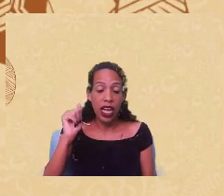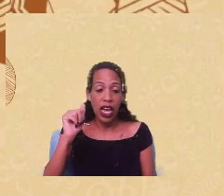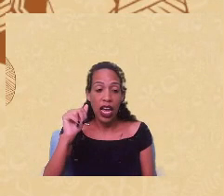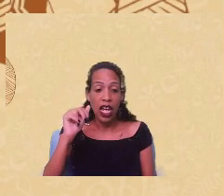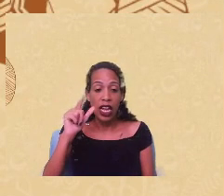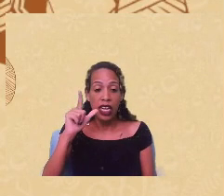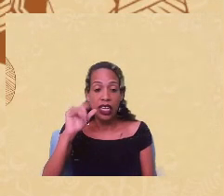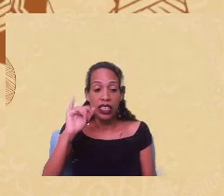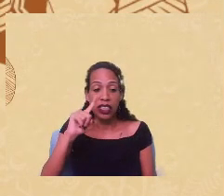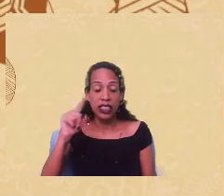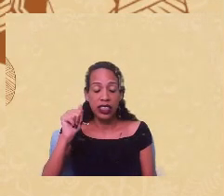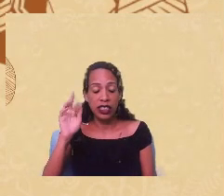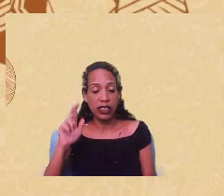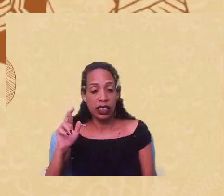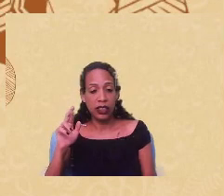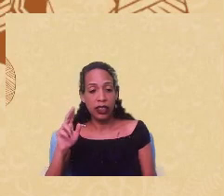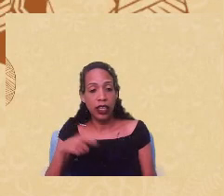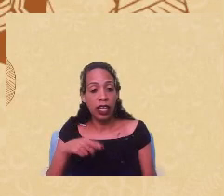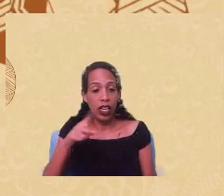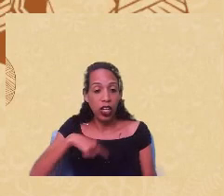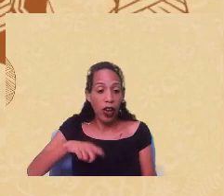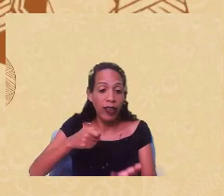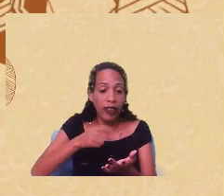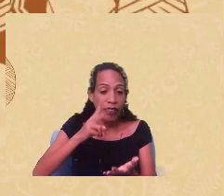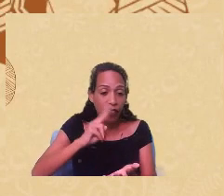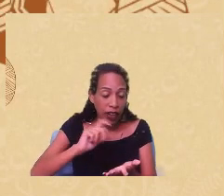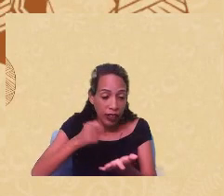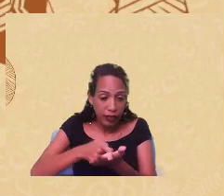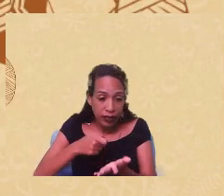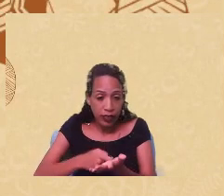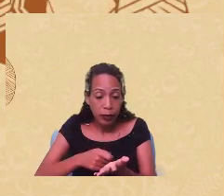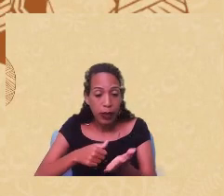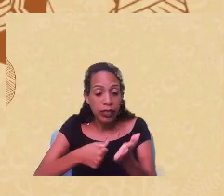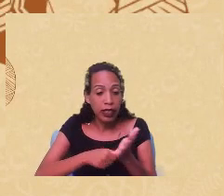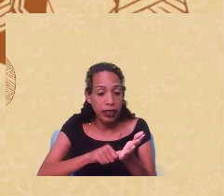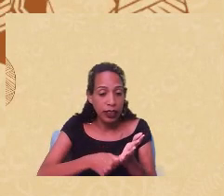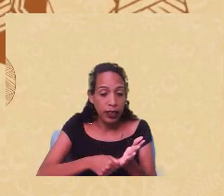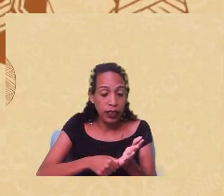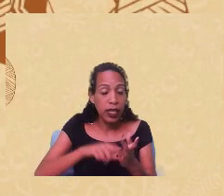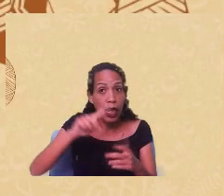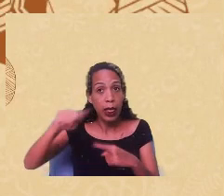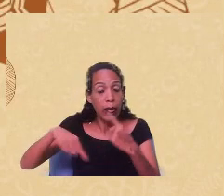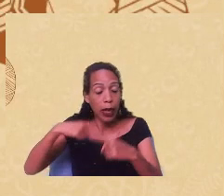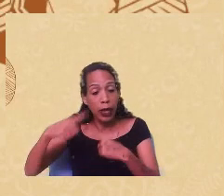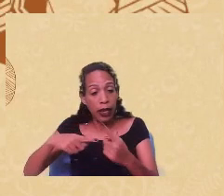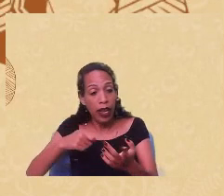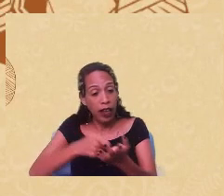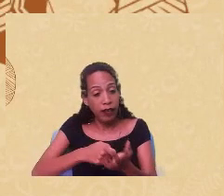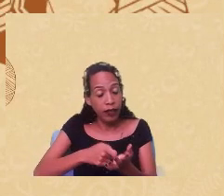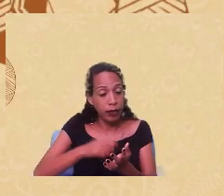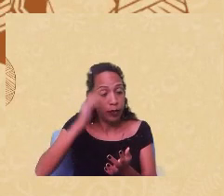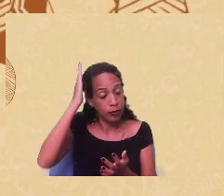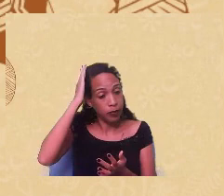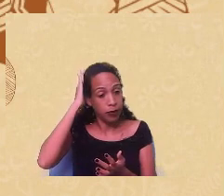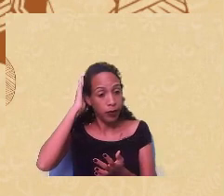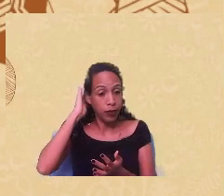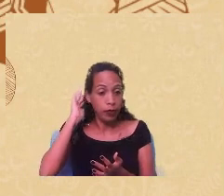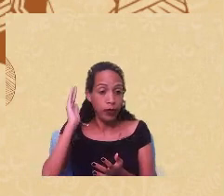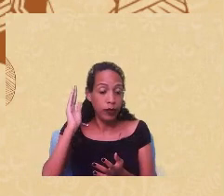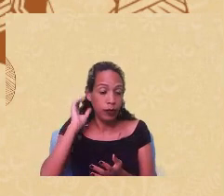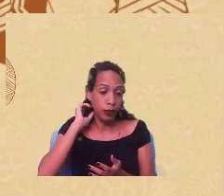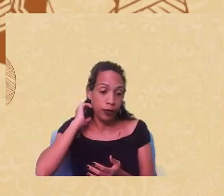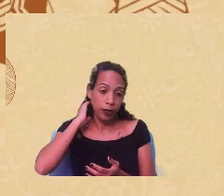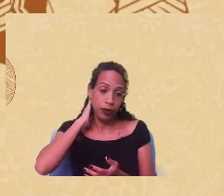então a gente vai afirmar a identidade para depois desafirmar a gente vai entender o